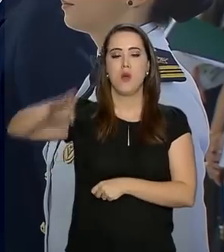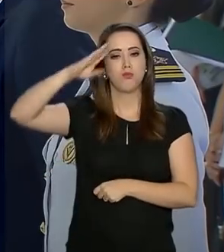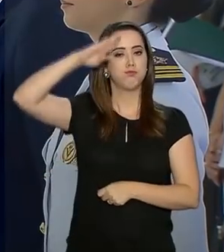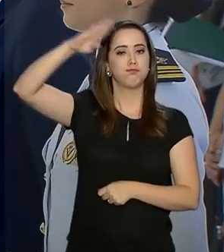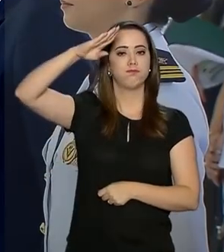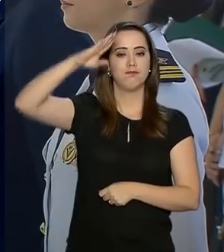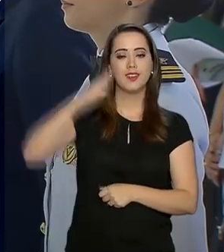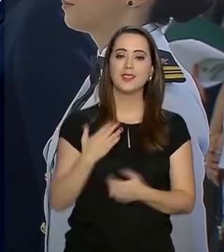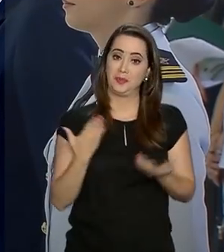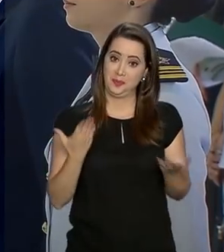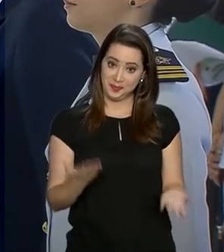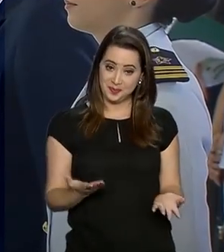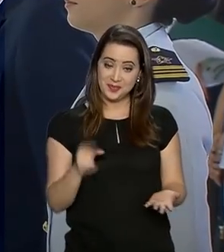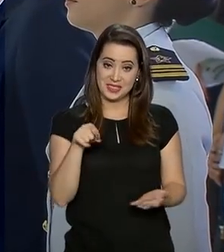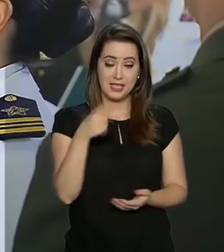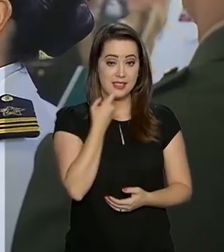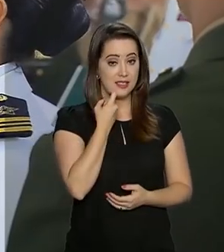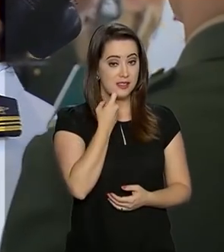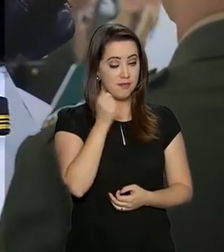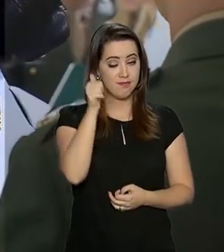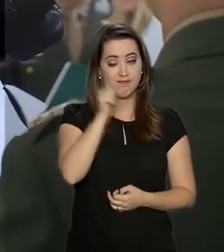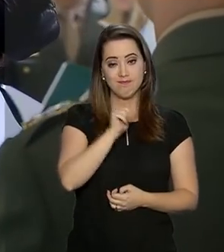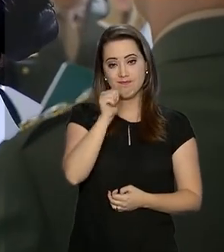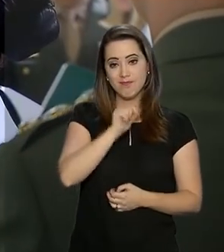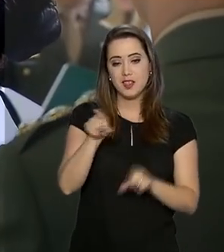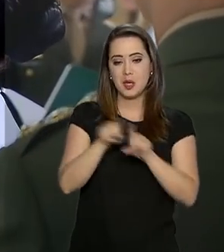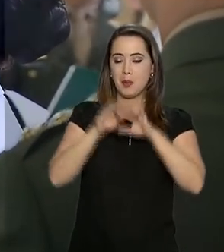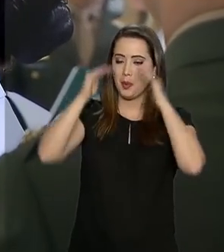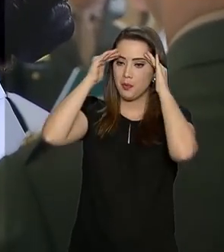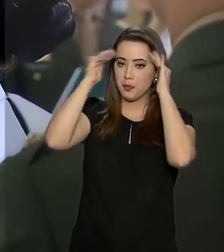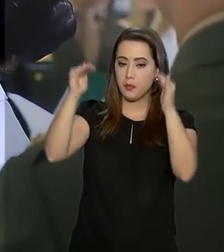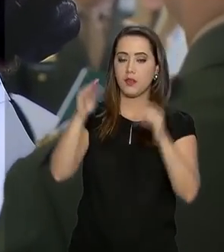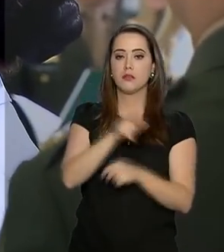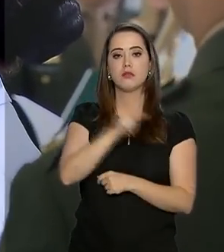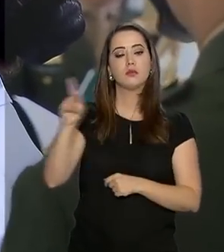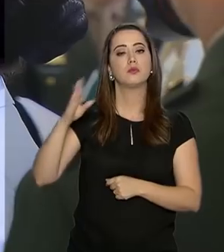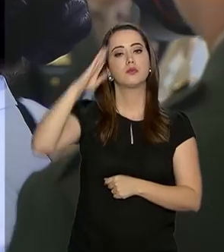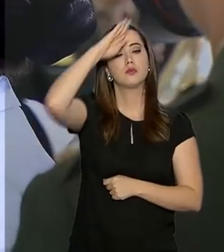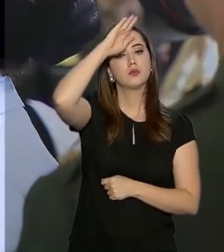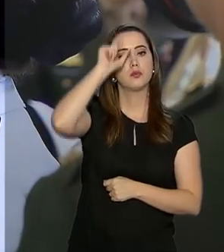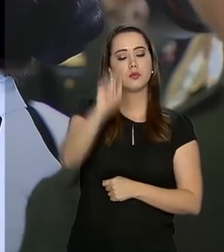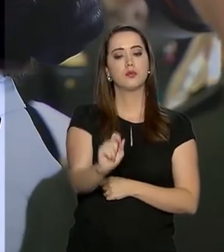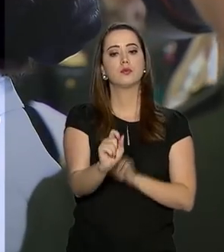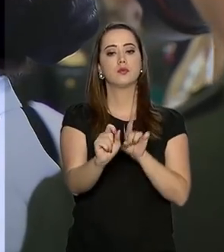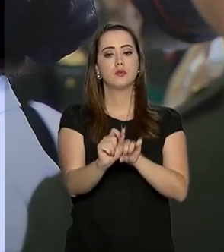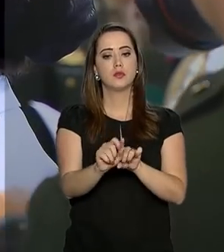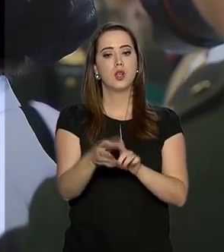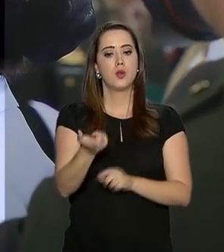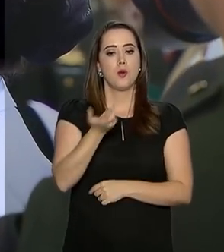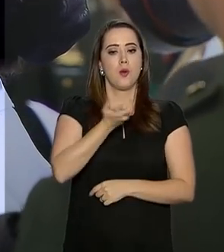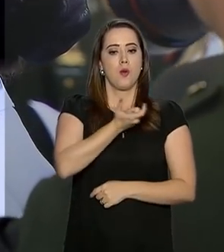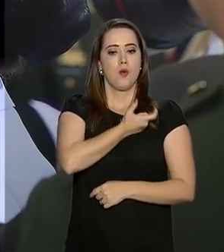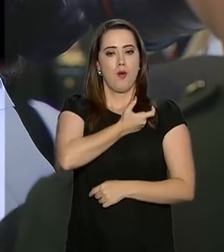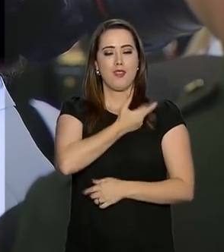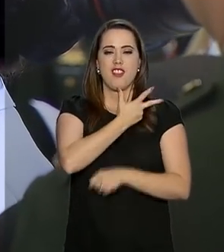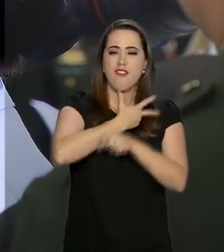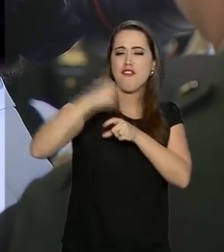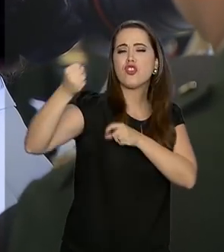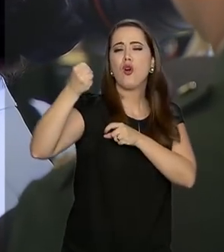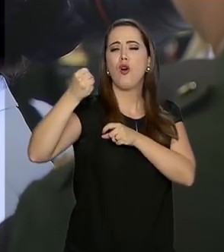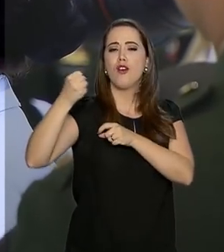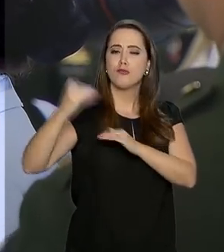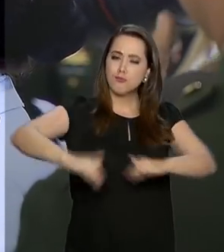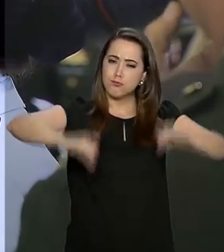Nesta sexta-feira, a capitã de corveta também foi homenageada pelo presidente Jair Bolsonaro com a Medalha da Vitória,